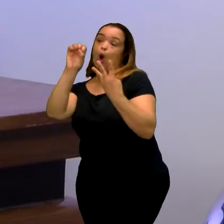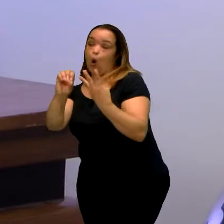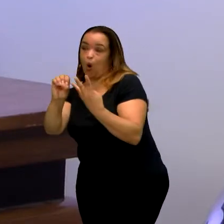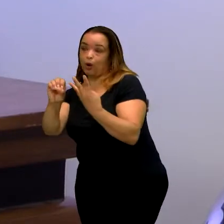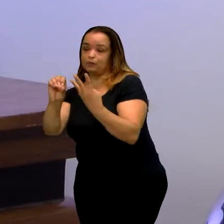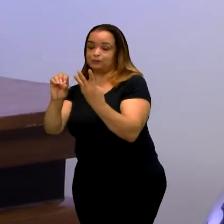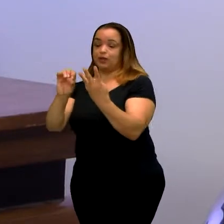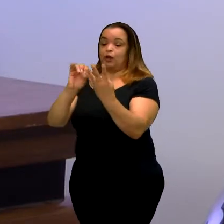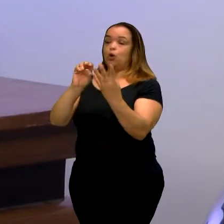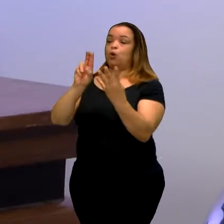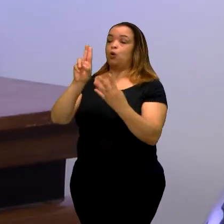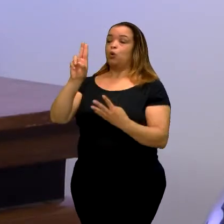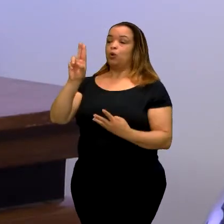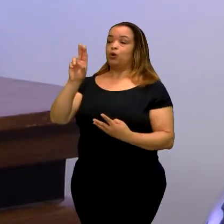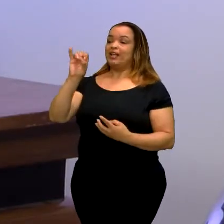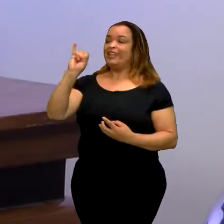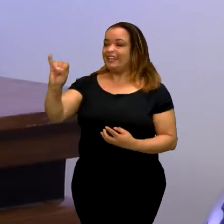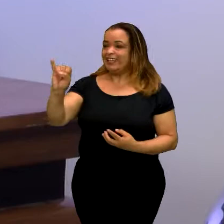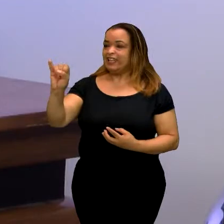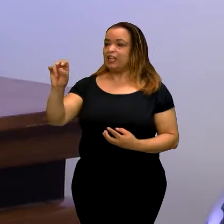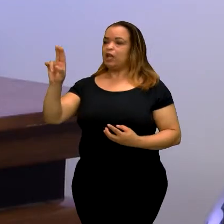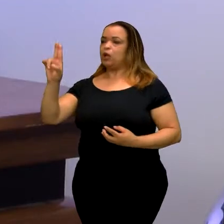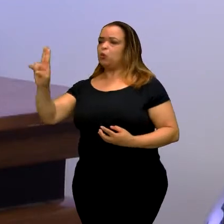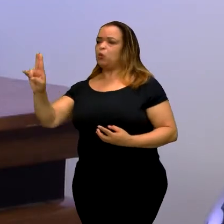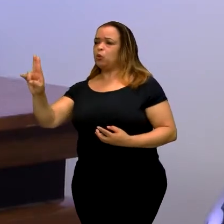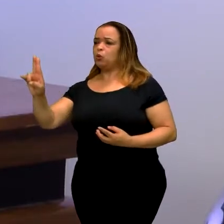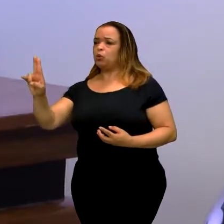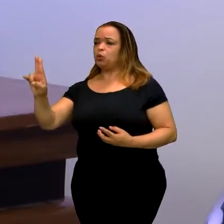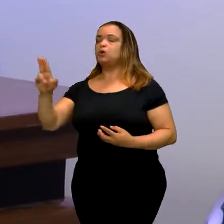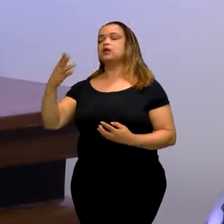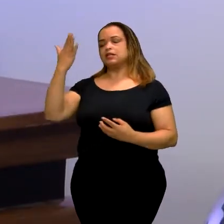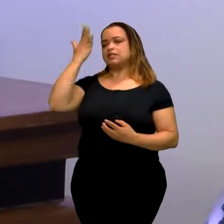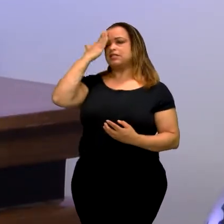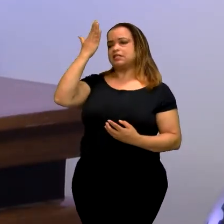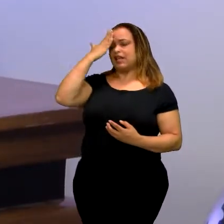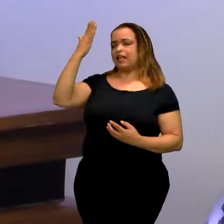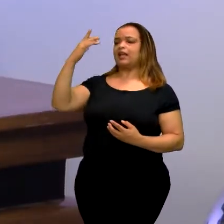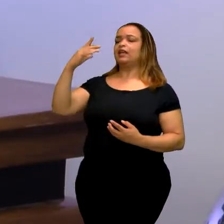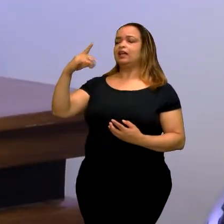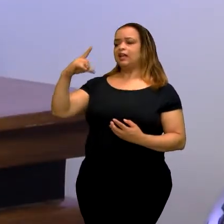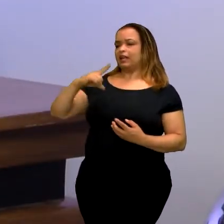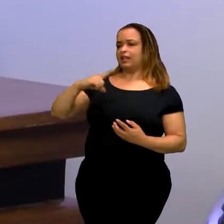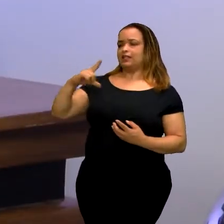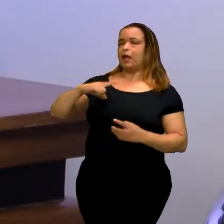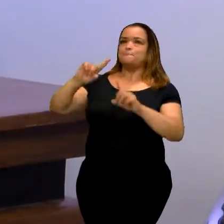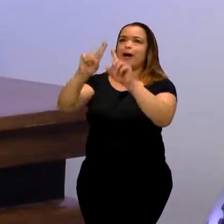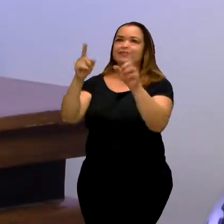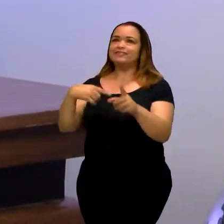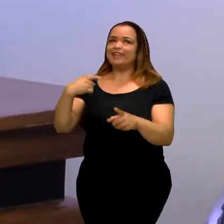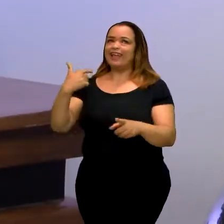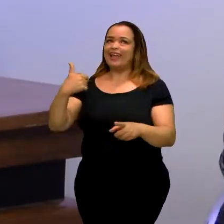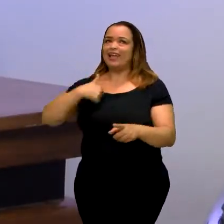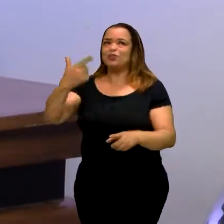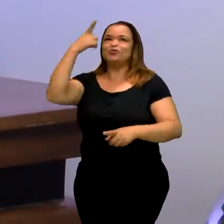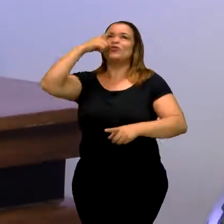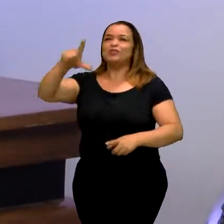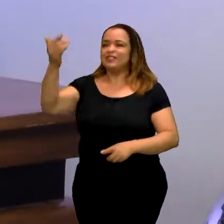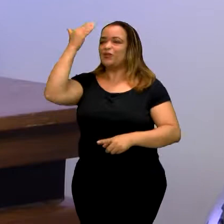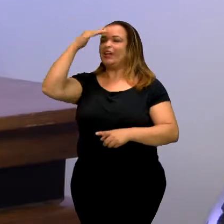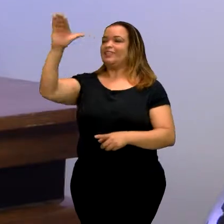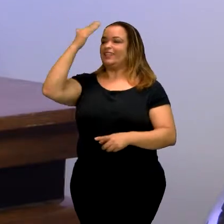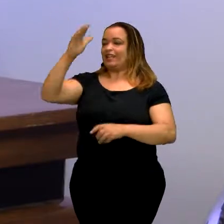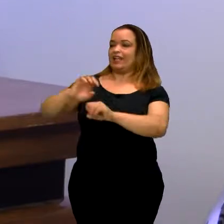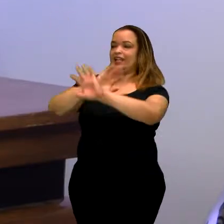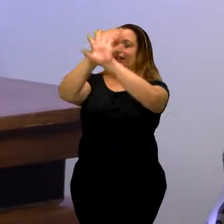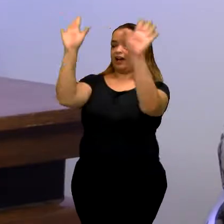O I e o U, eu sei que existem, mas eu não consigo entender. Então, vou...